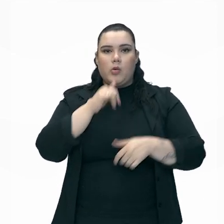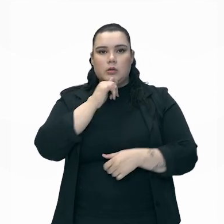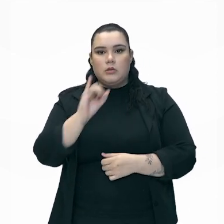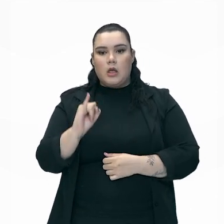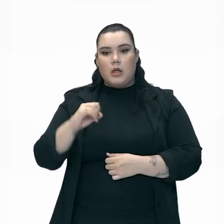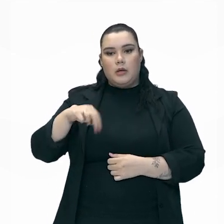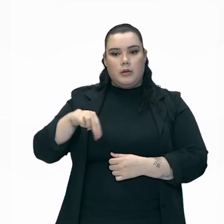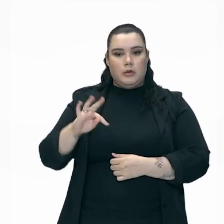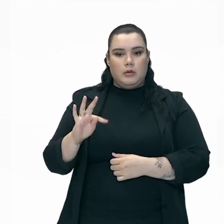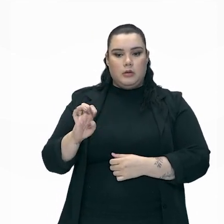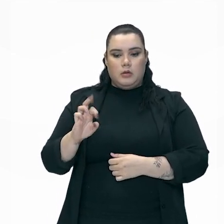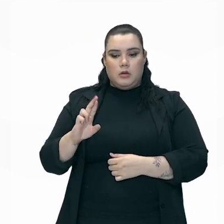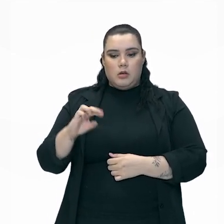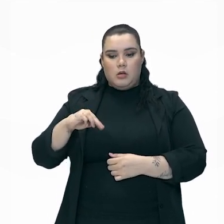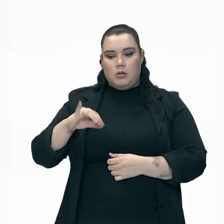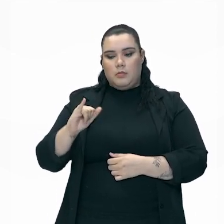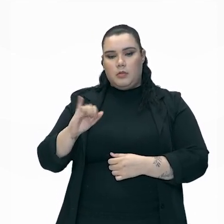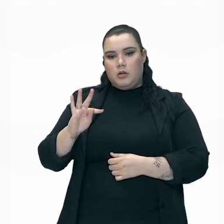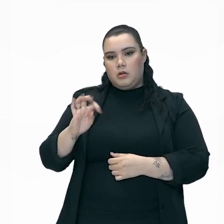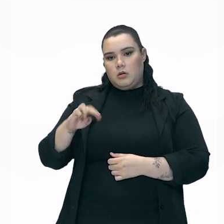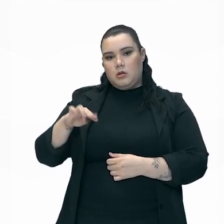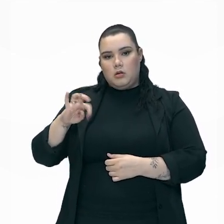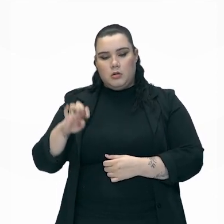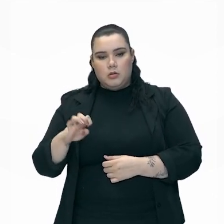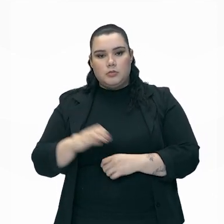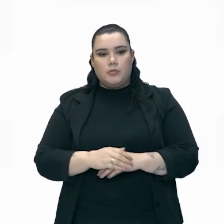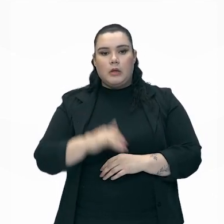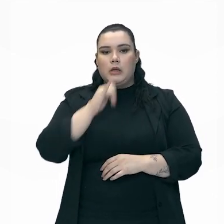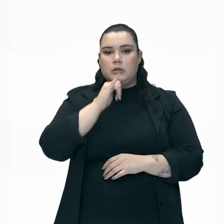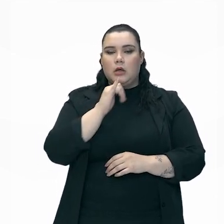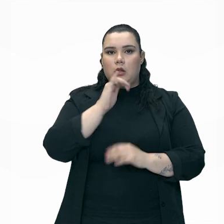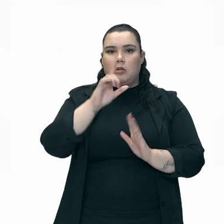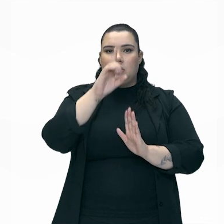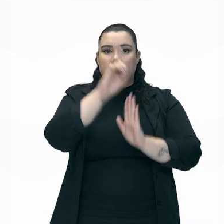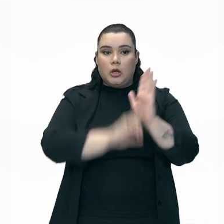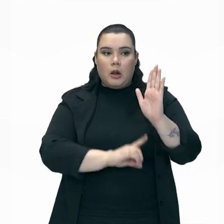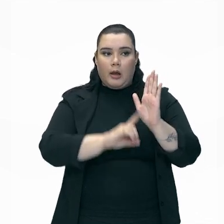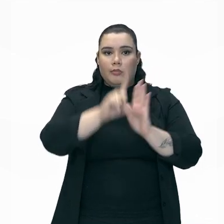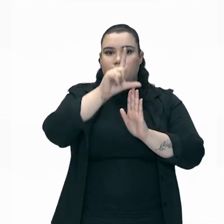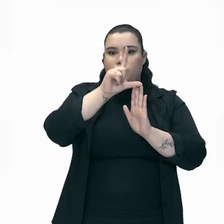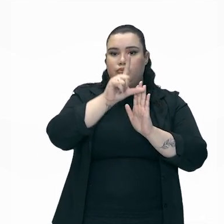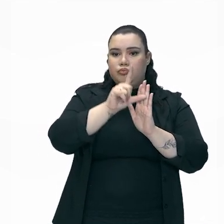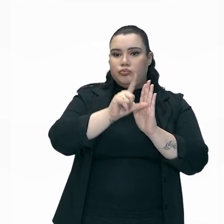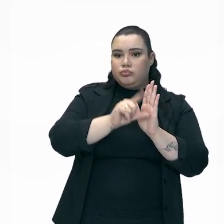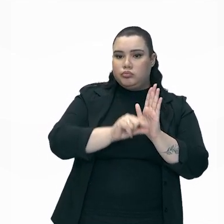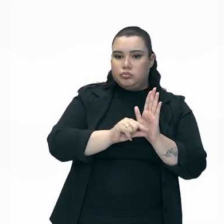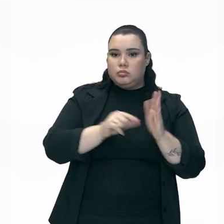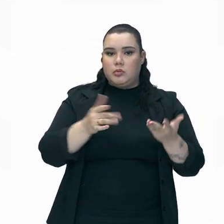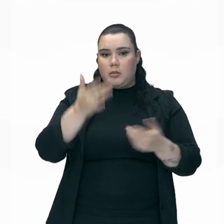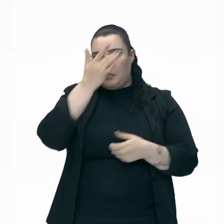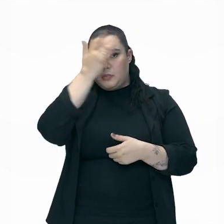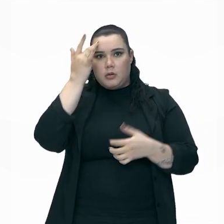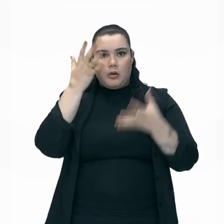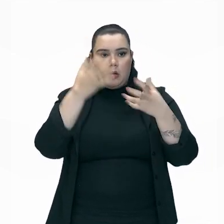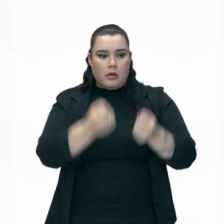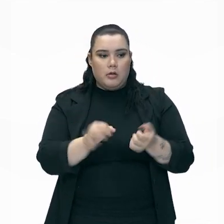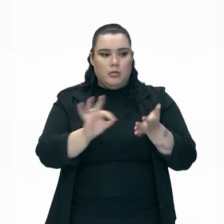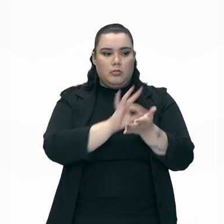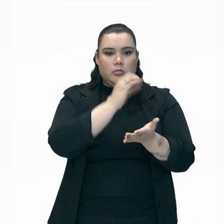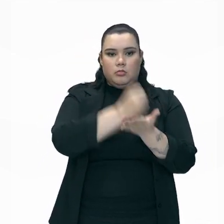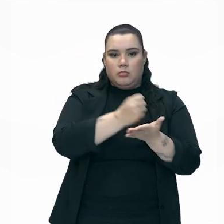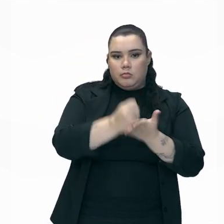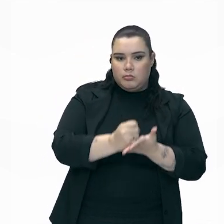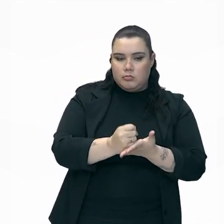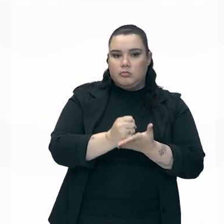A gente já tem aí, por exemplo, a redução de direitos cada vez maior, né? Pessoas que aceitam um contrato de trabalho